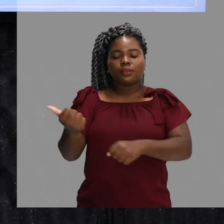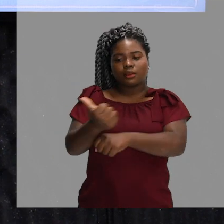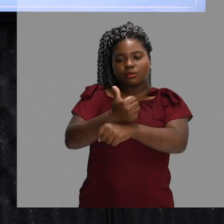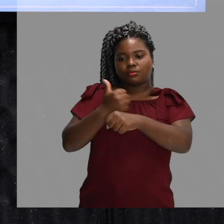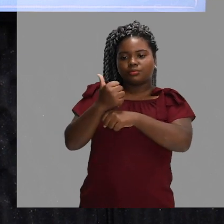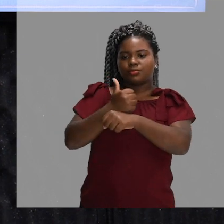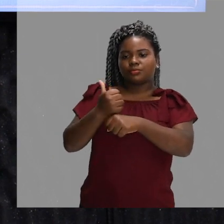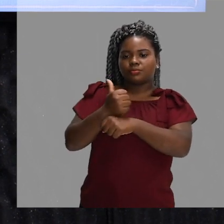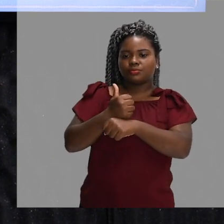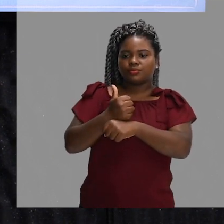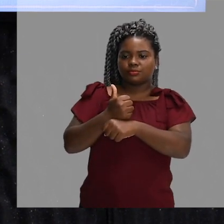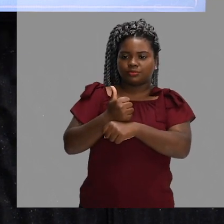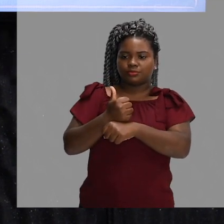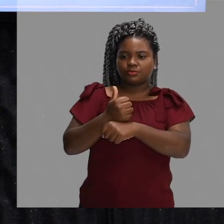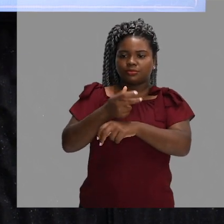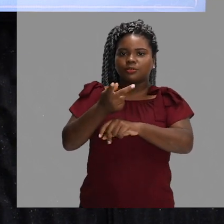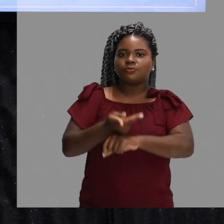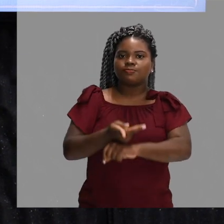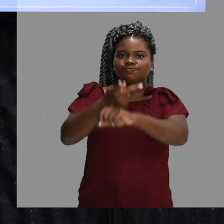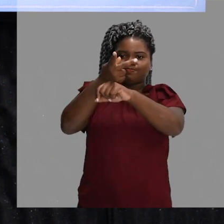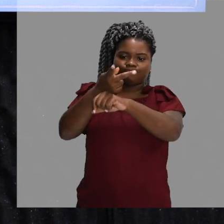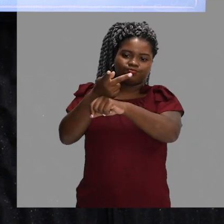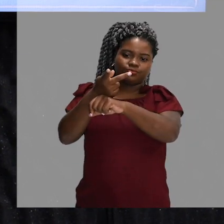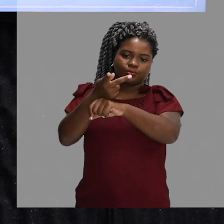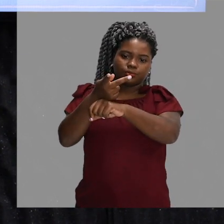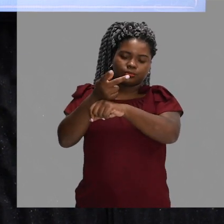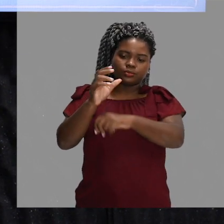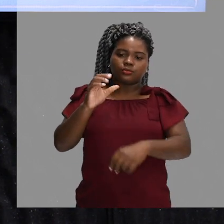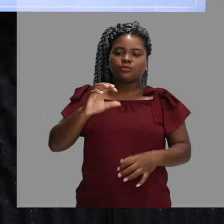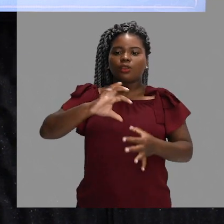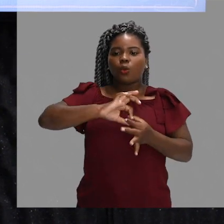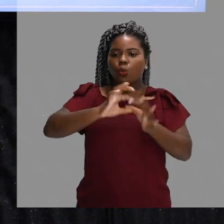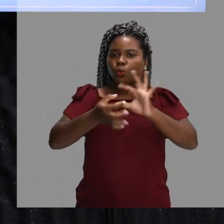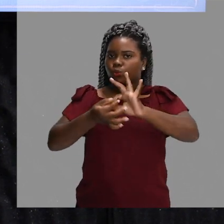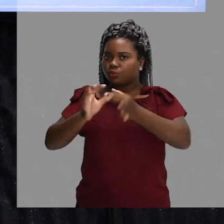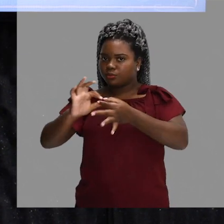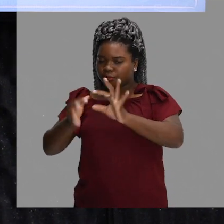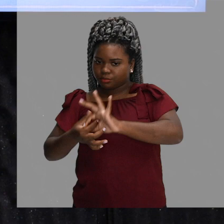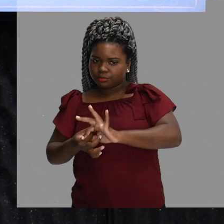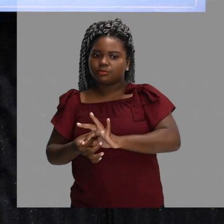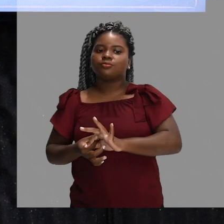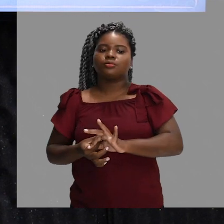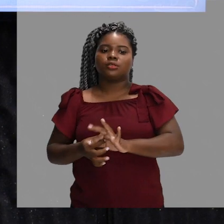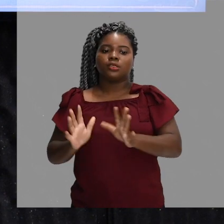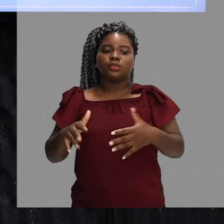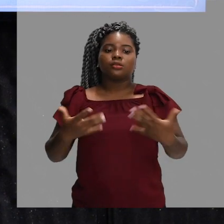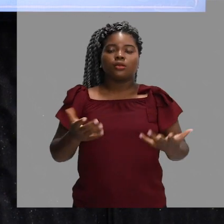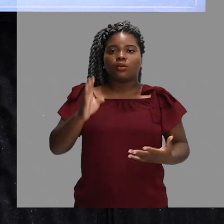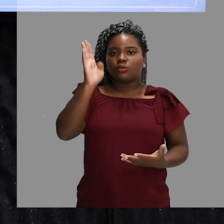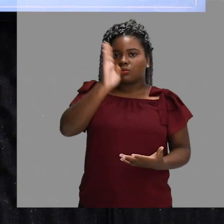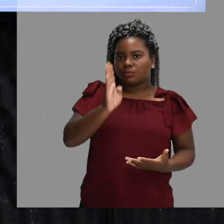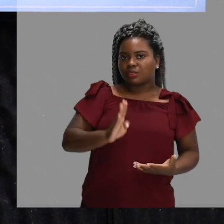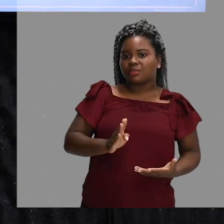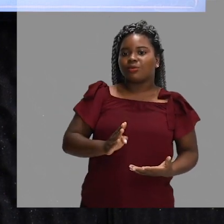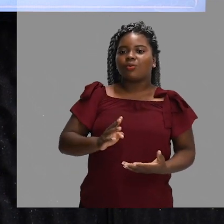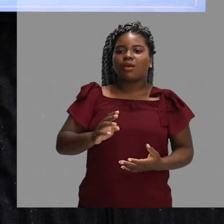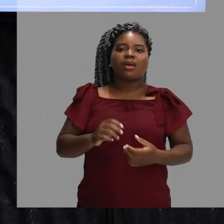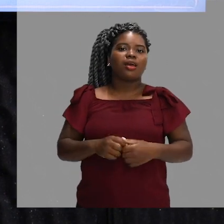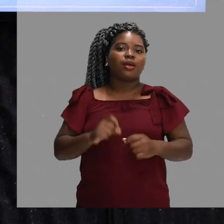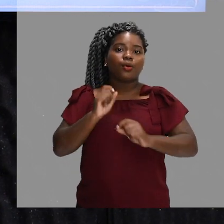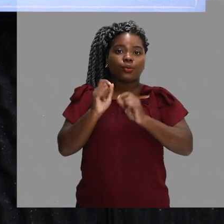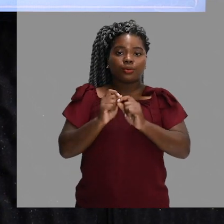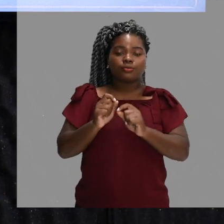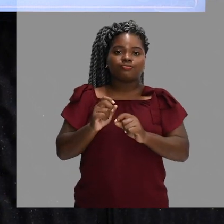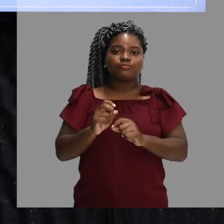vôleibol, turminha, é um dos esportes mais praticados atualmente no mundo. É o quinto esporte mais praticado no mundo.